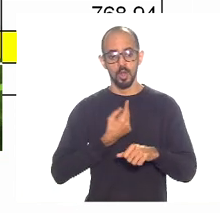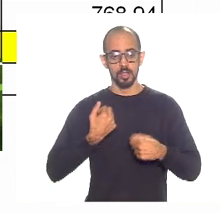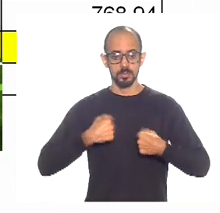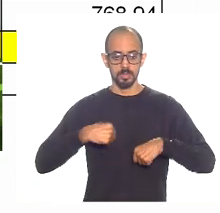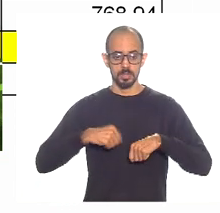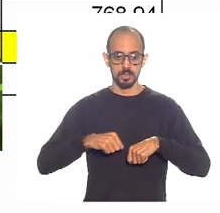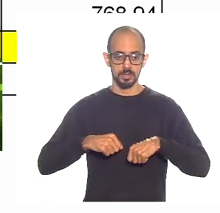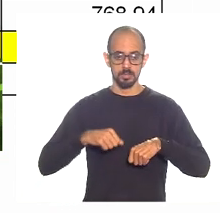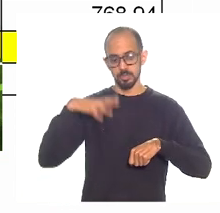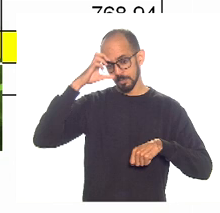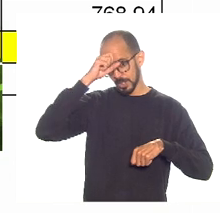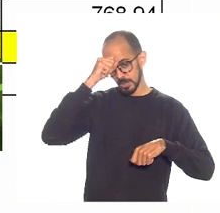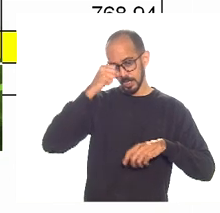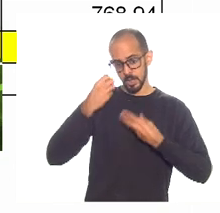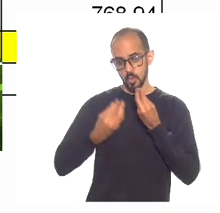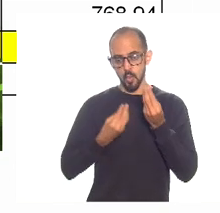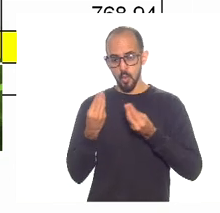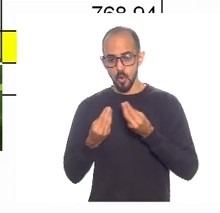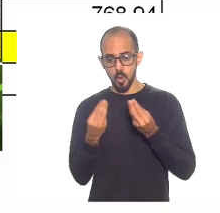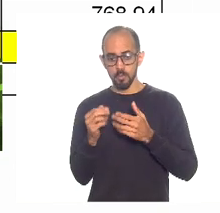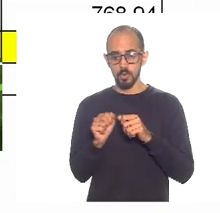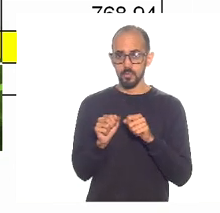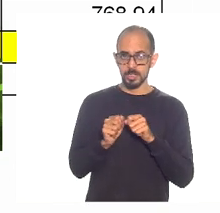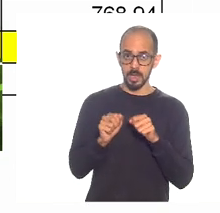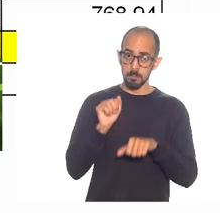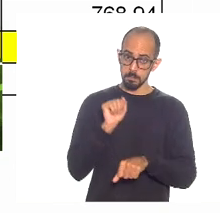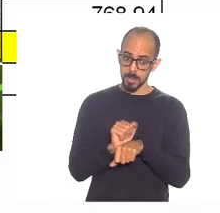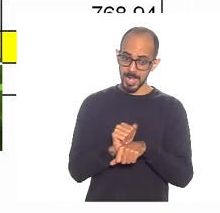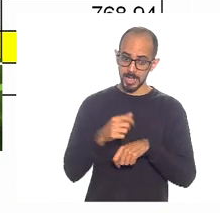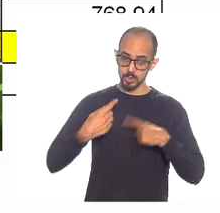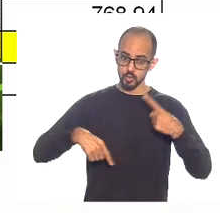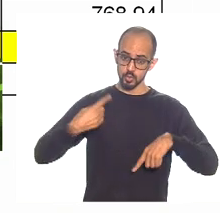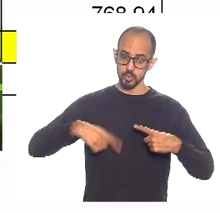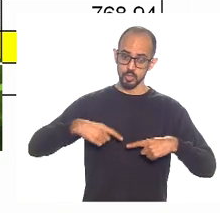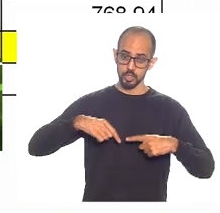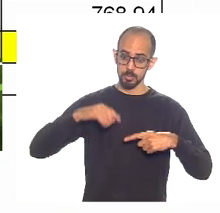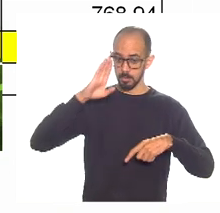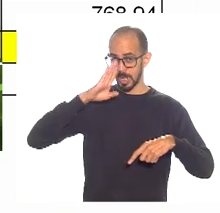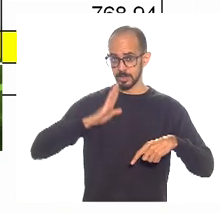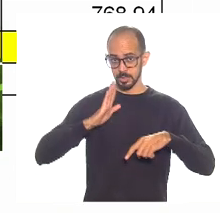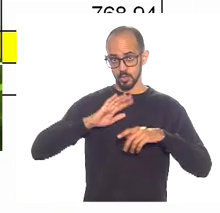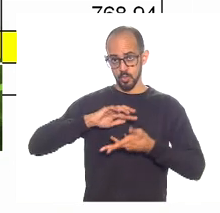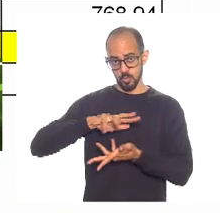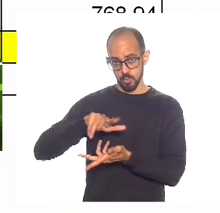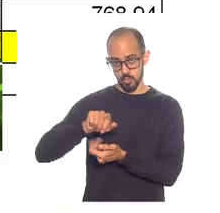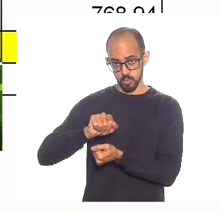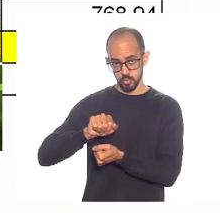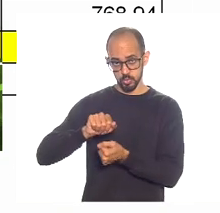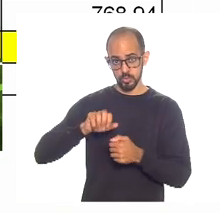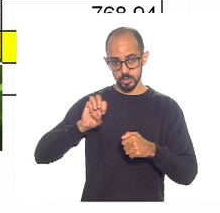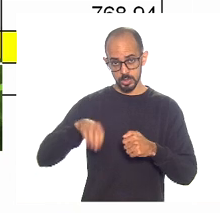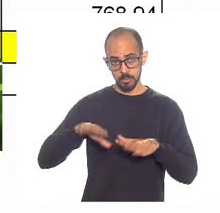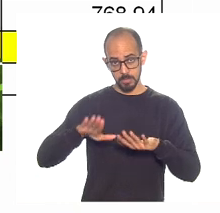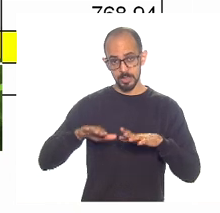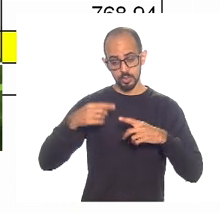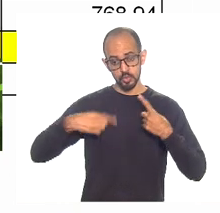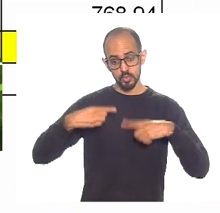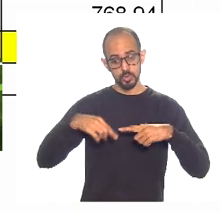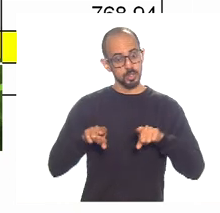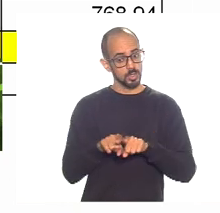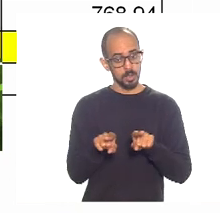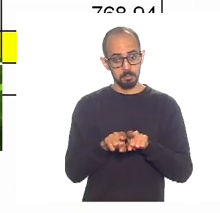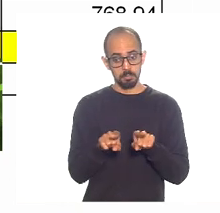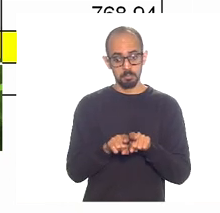aprender a parar de discutir só Brasil e mundo e continuar discutindo Brasil e mundo, mas passar a discutir também